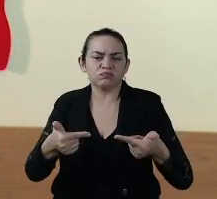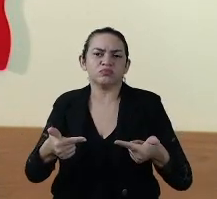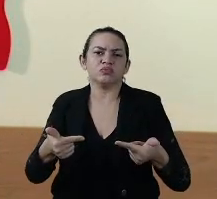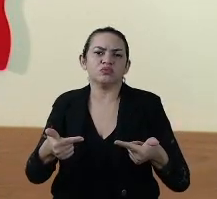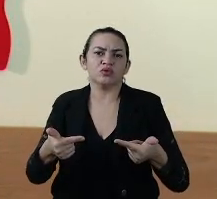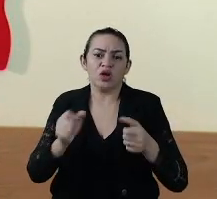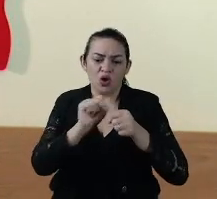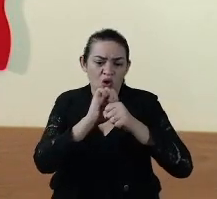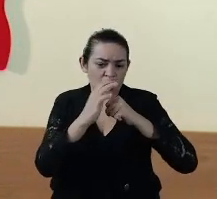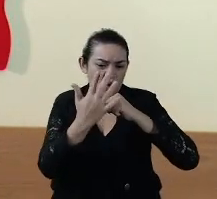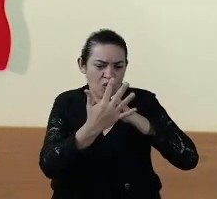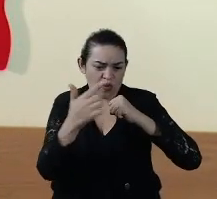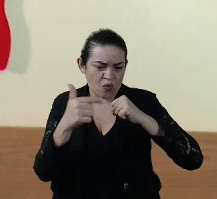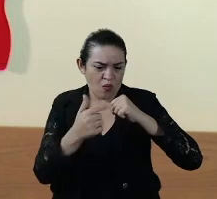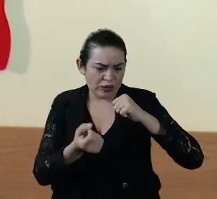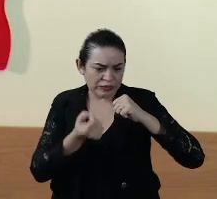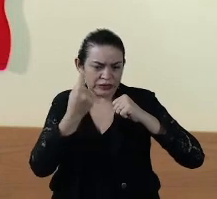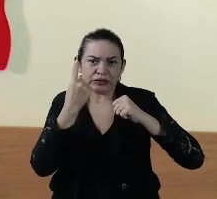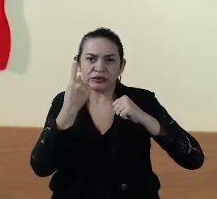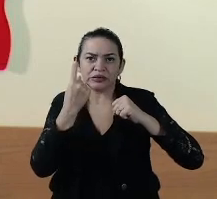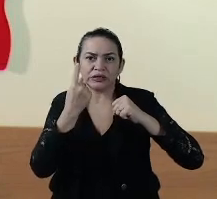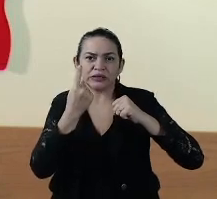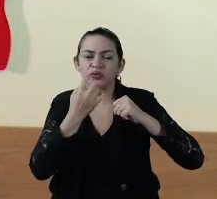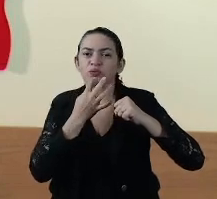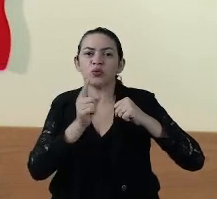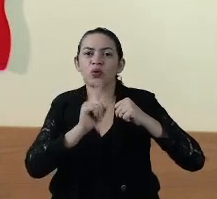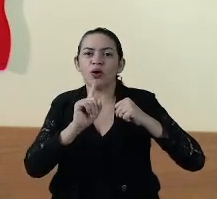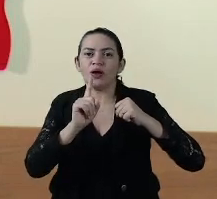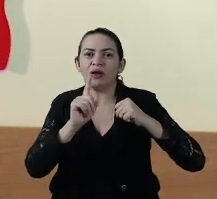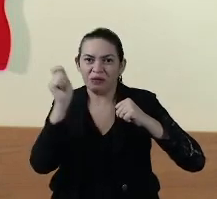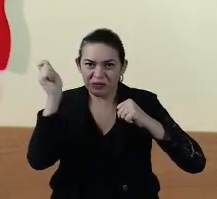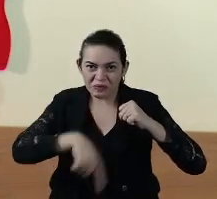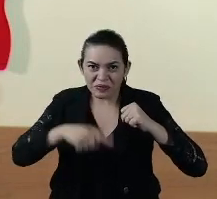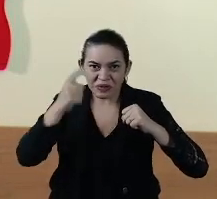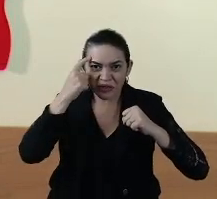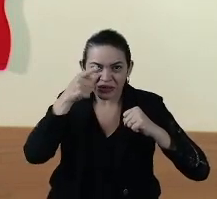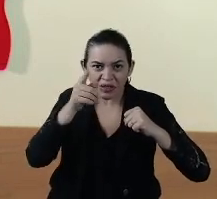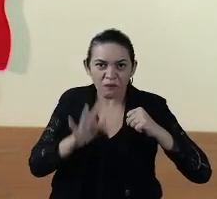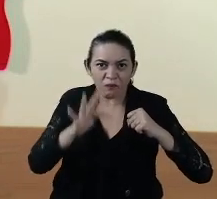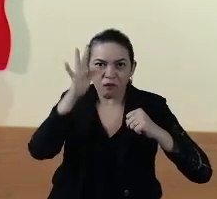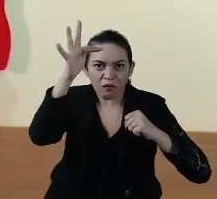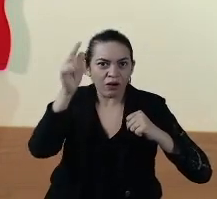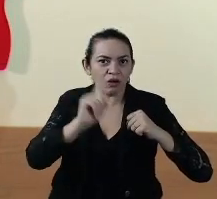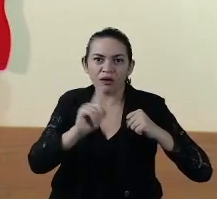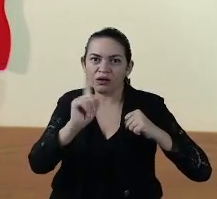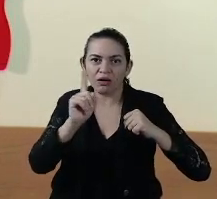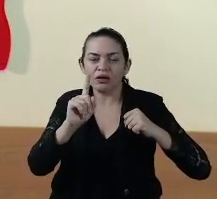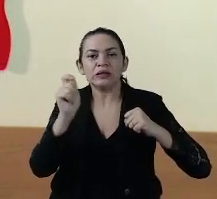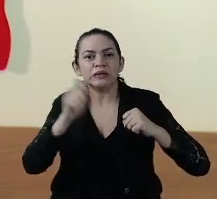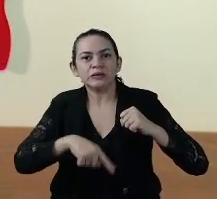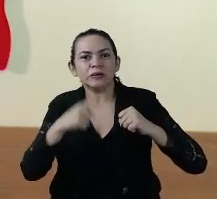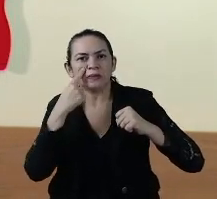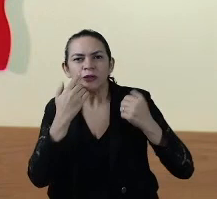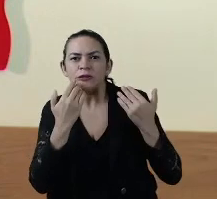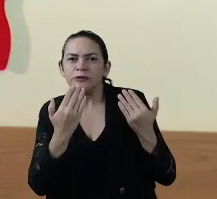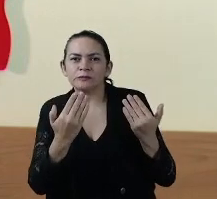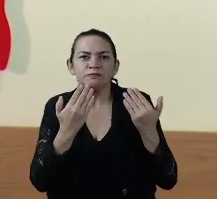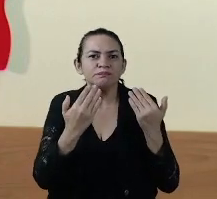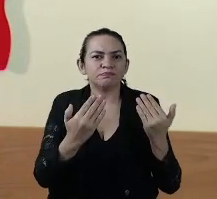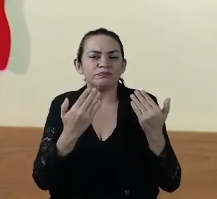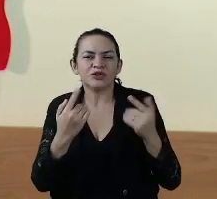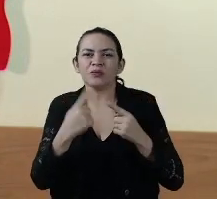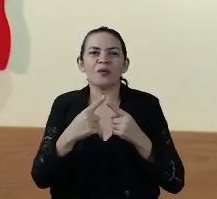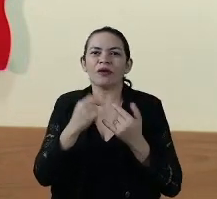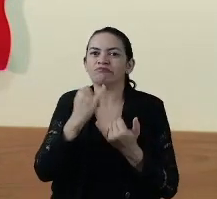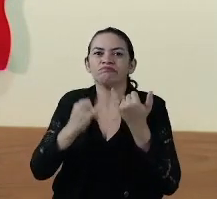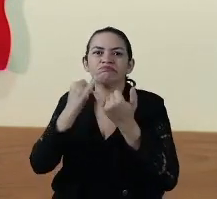O coronavírus é novo. Então nós não podemos prever com convicção as tendências, porque não há nada